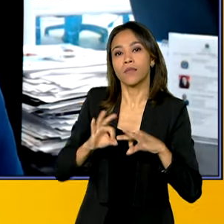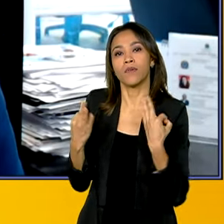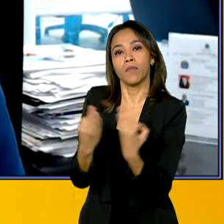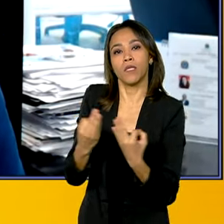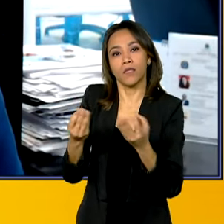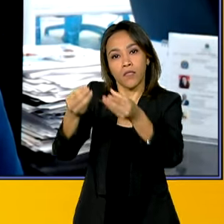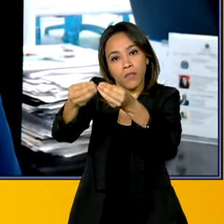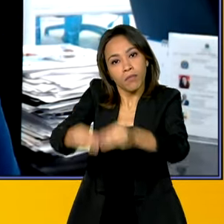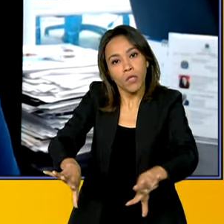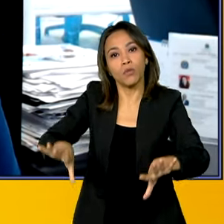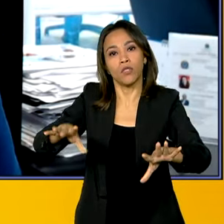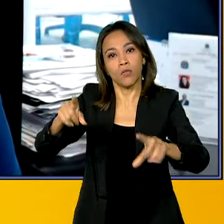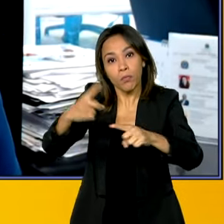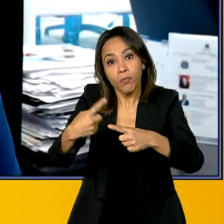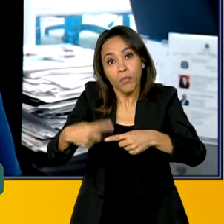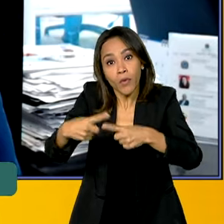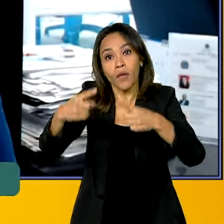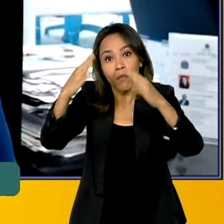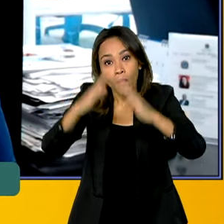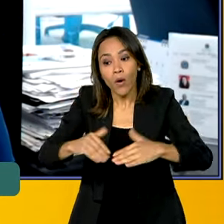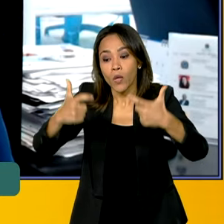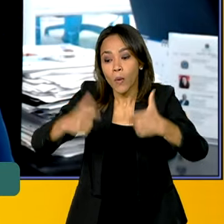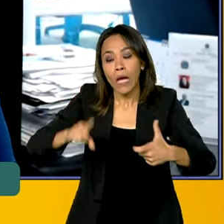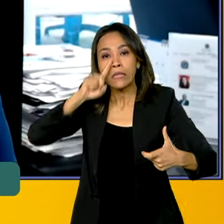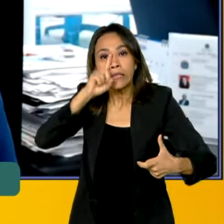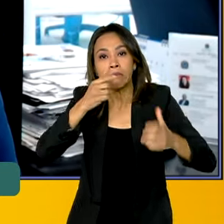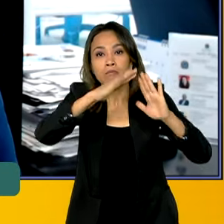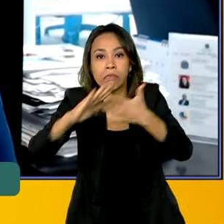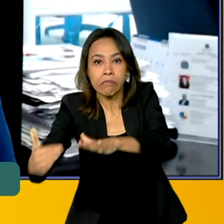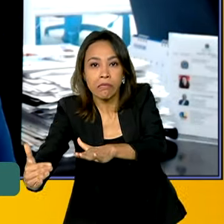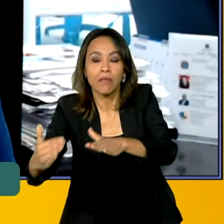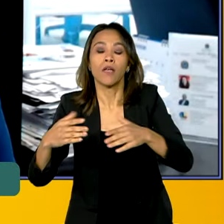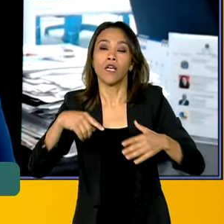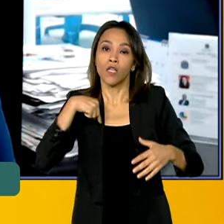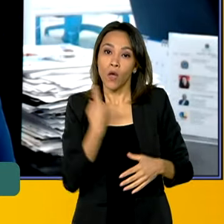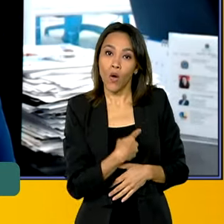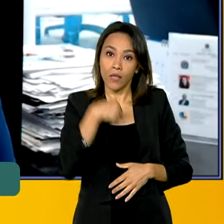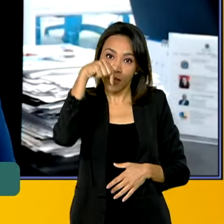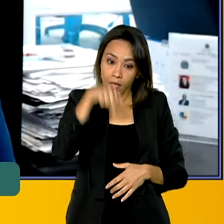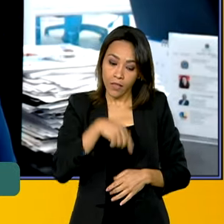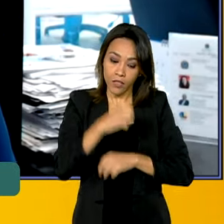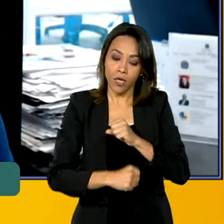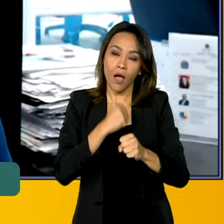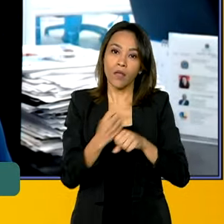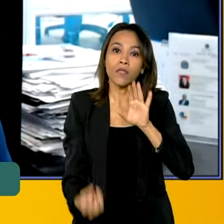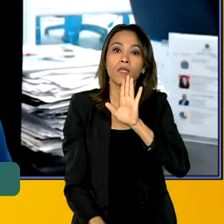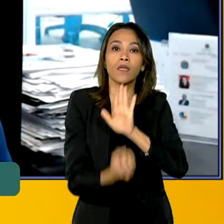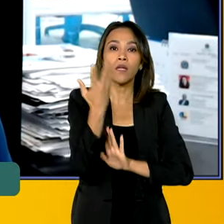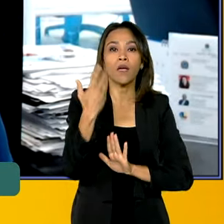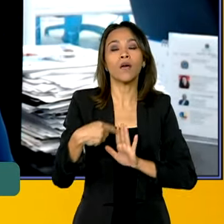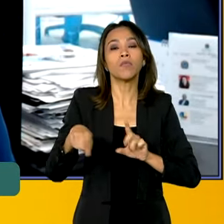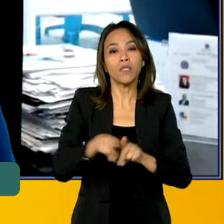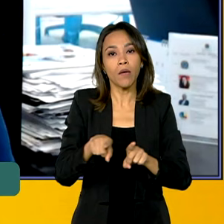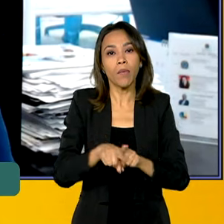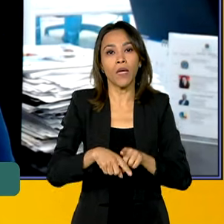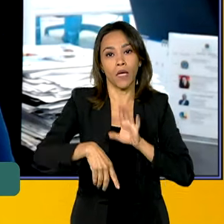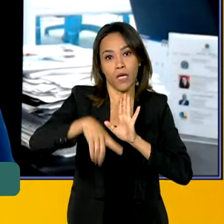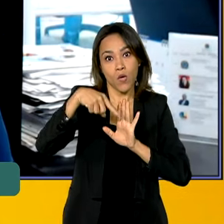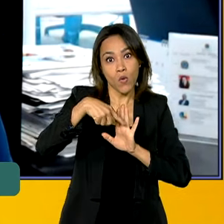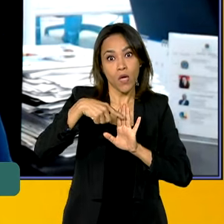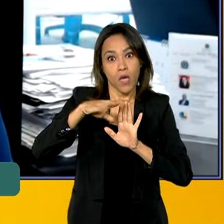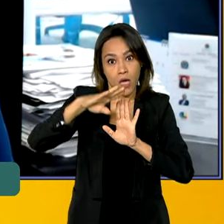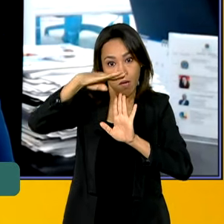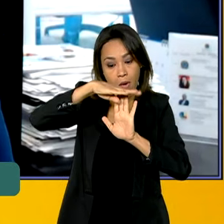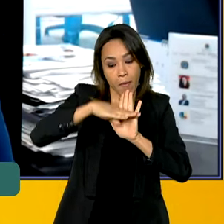calamidades, nós também criamos esse ano o Minha Casa Minha Vida Calamidade Rural, que não existia, que é